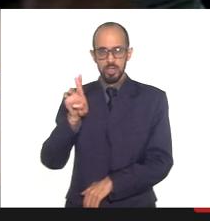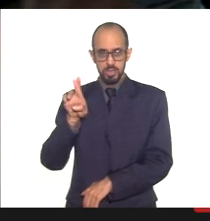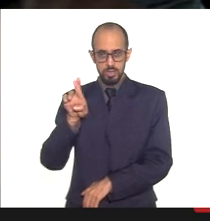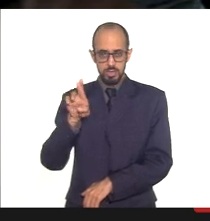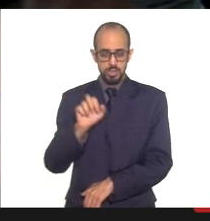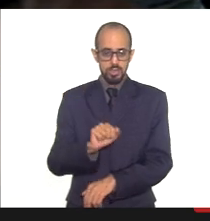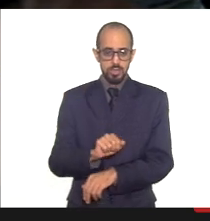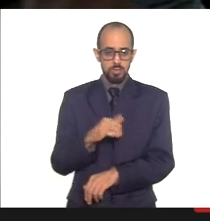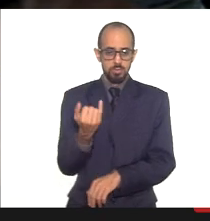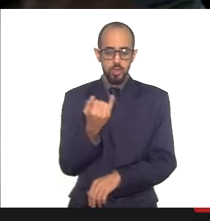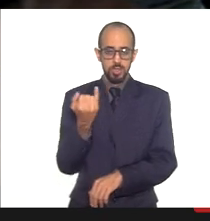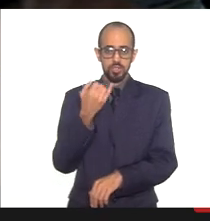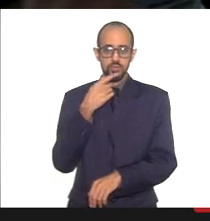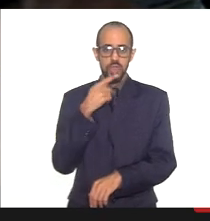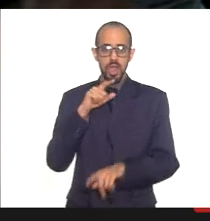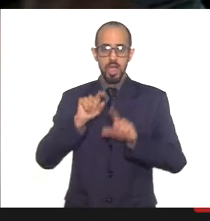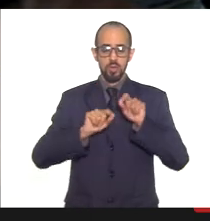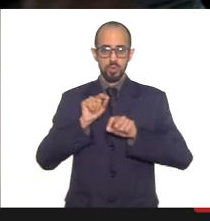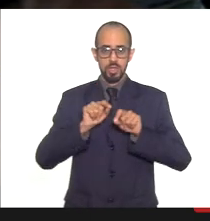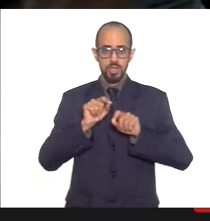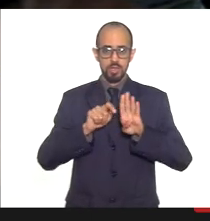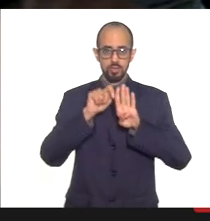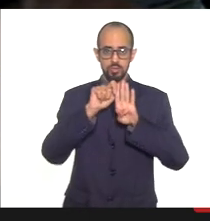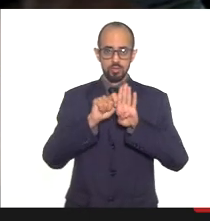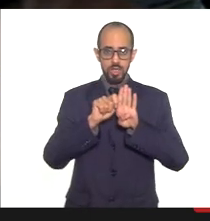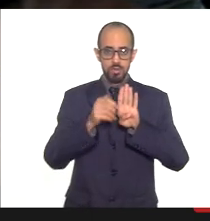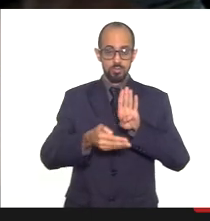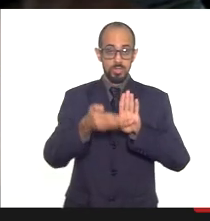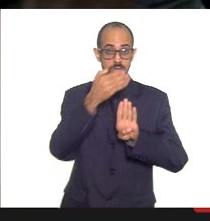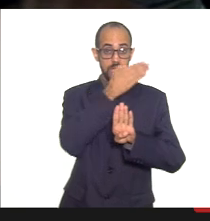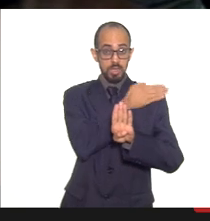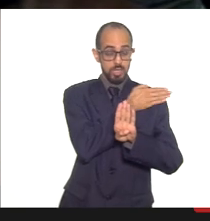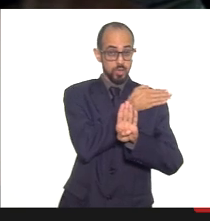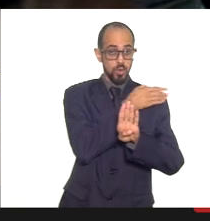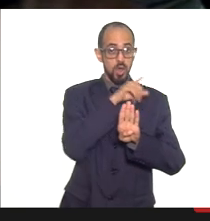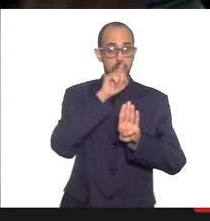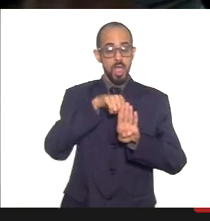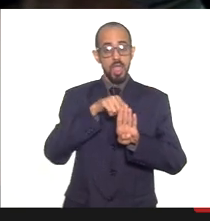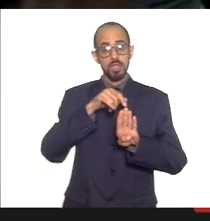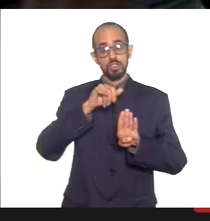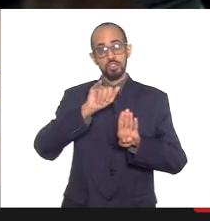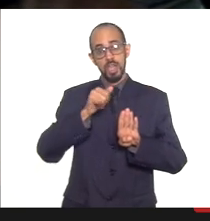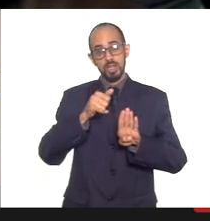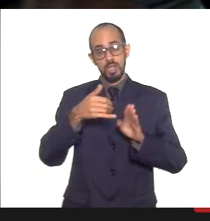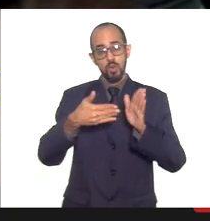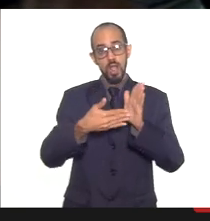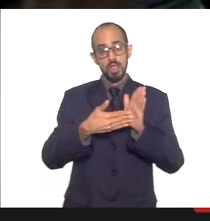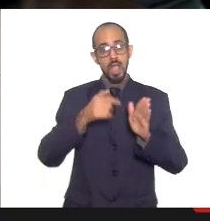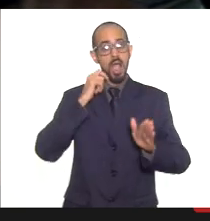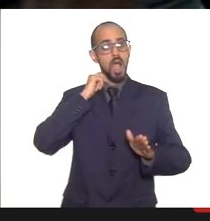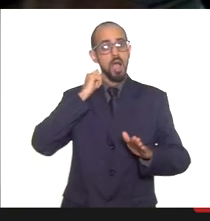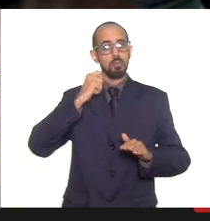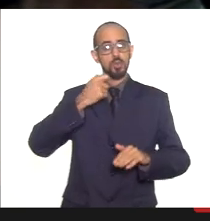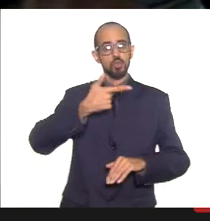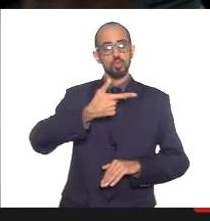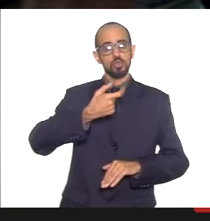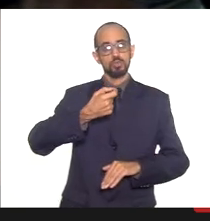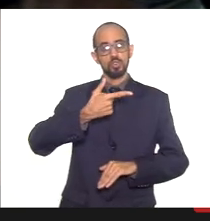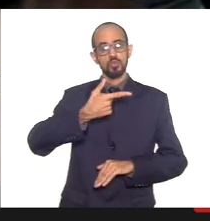do primeiro quadrimestre anterior é referente a janeiro, a abril de 2021.